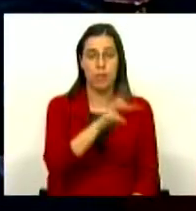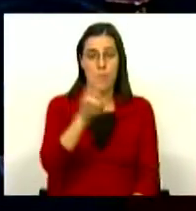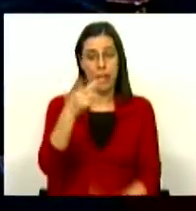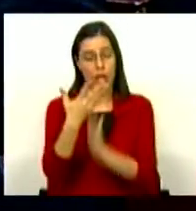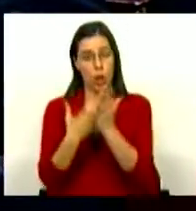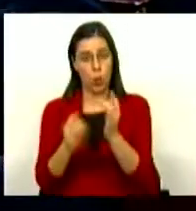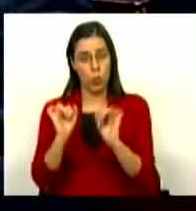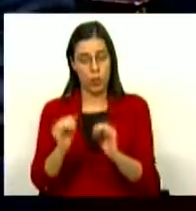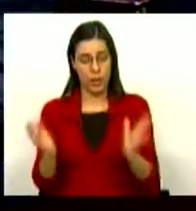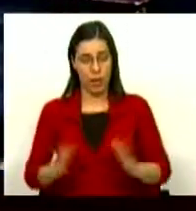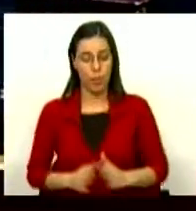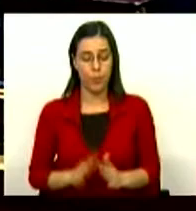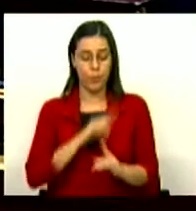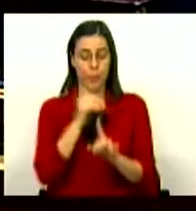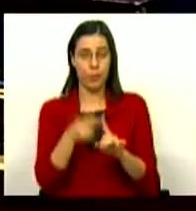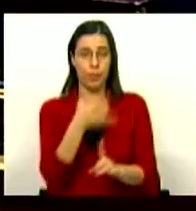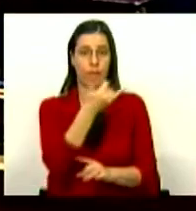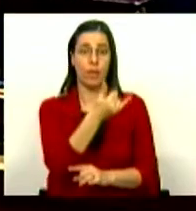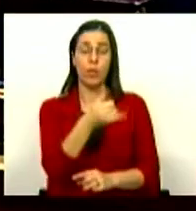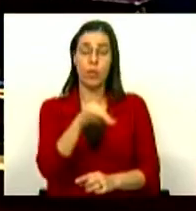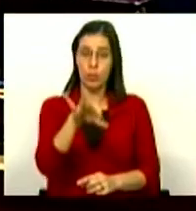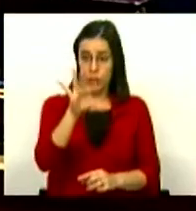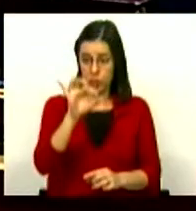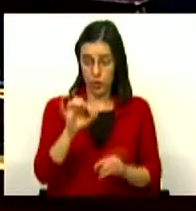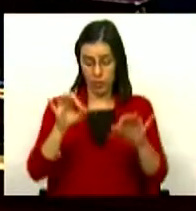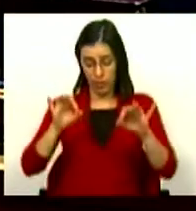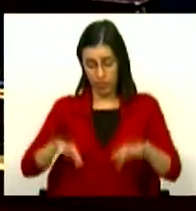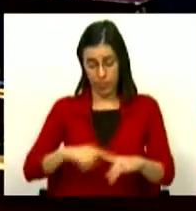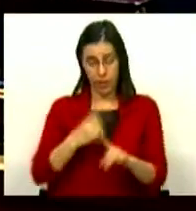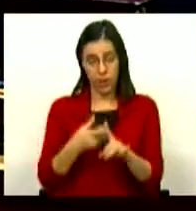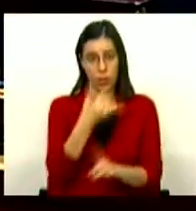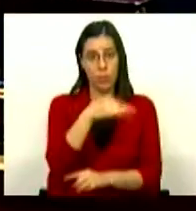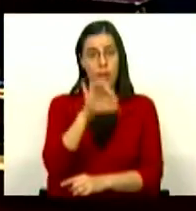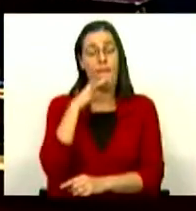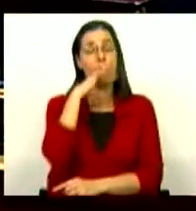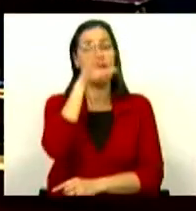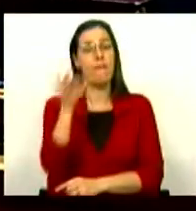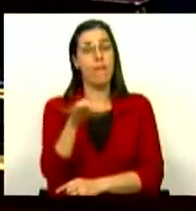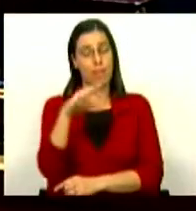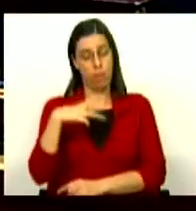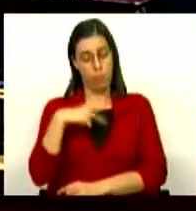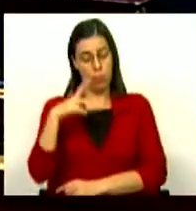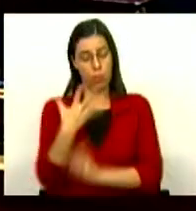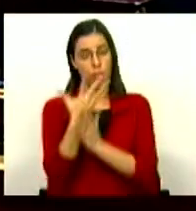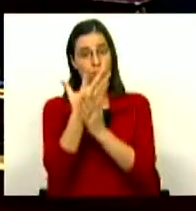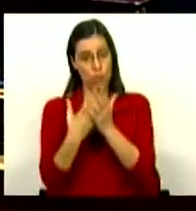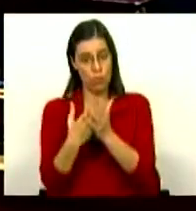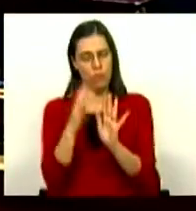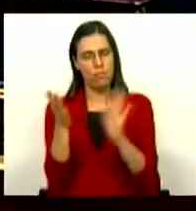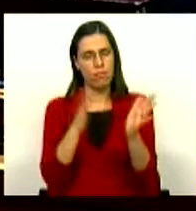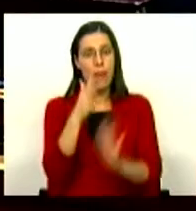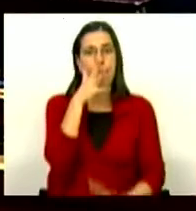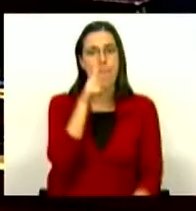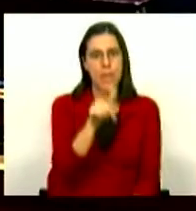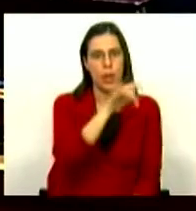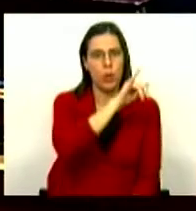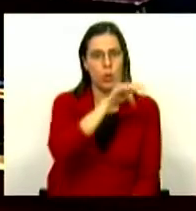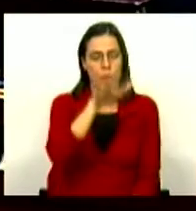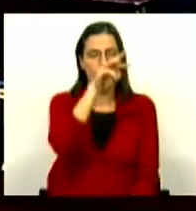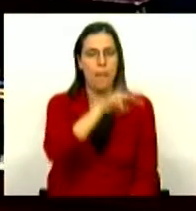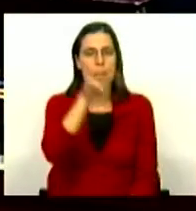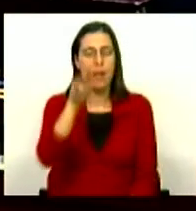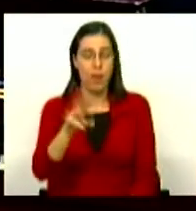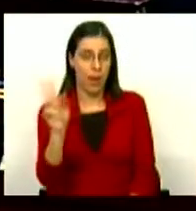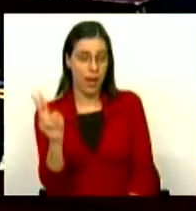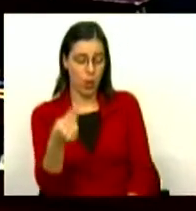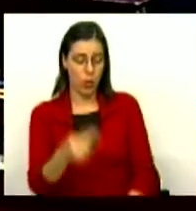euros. Em 2018, no final de 2018, as famílias portuguesas deduziram cerca de 1.200 milhões